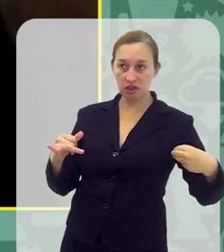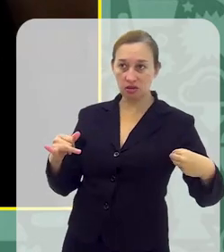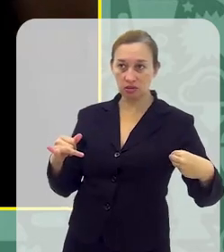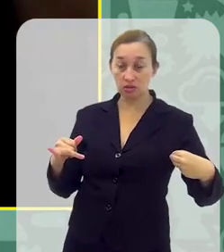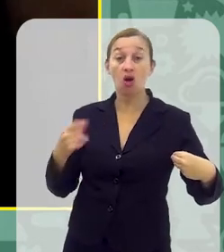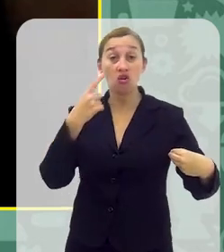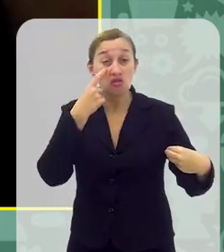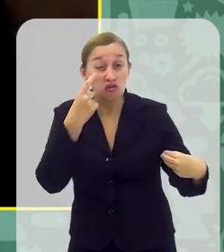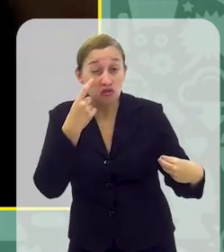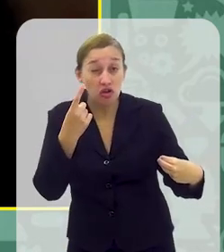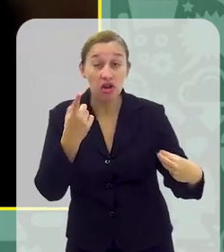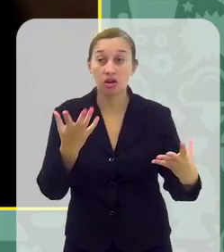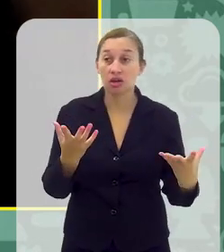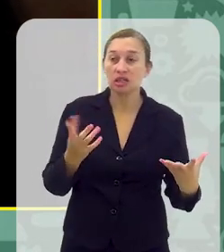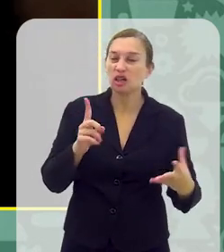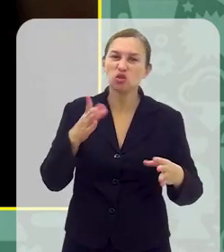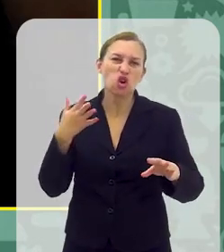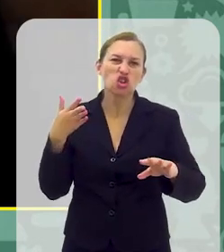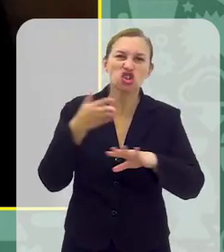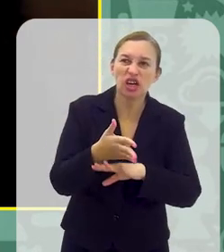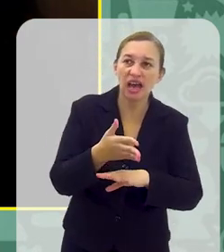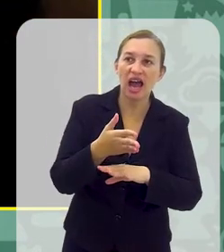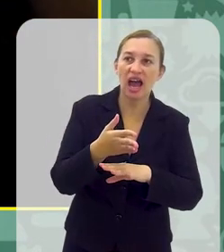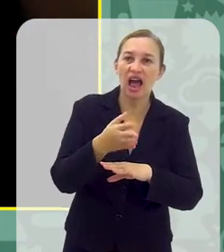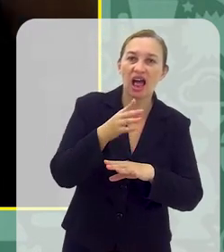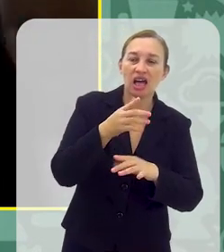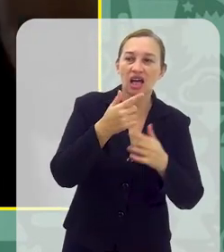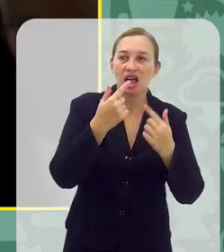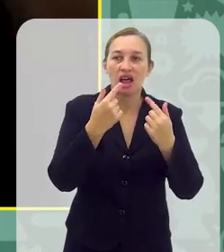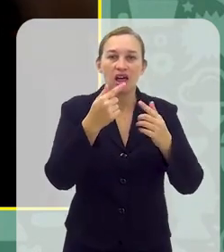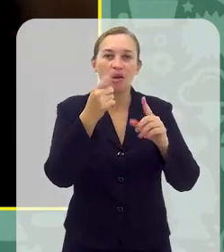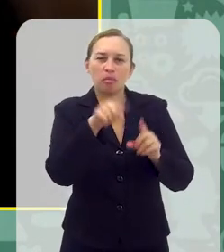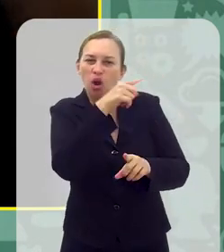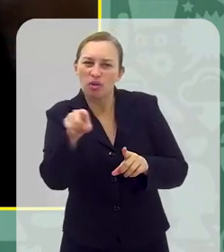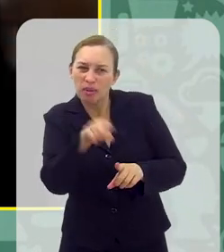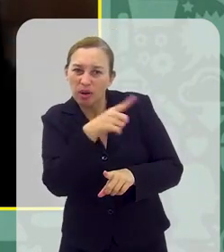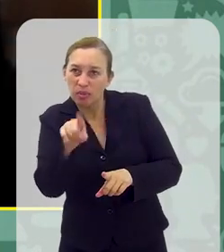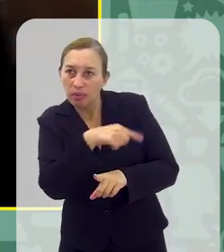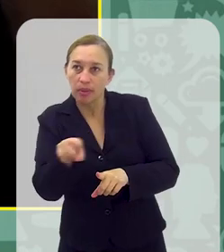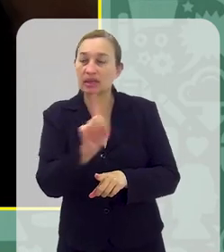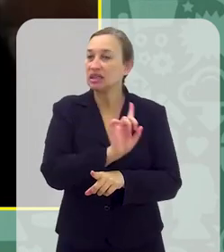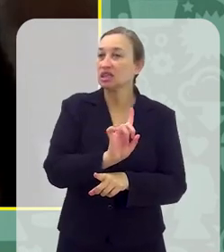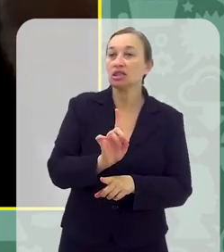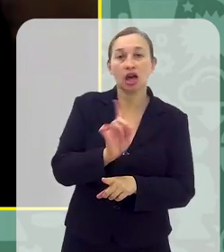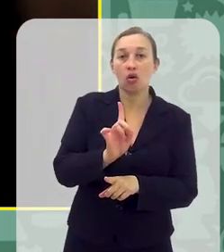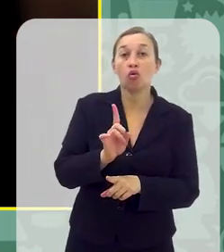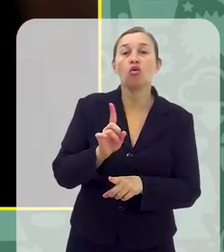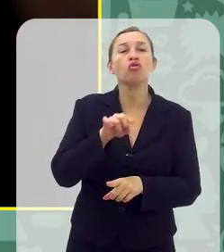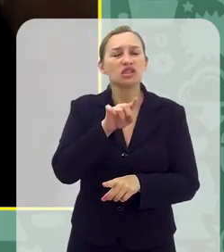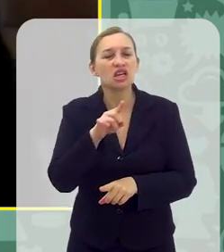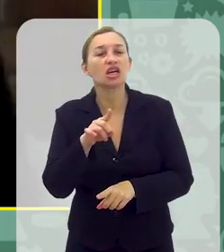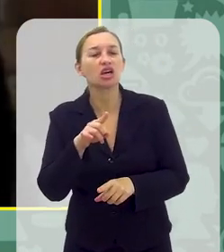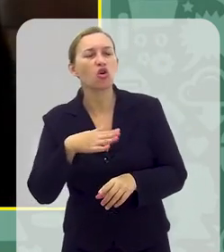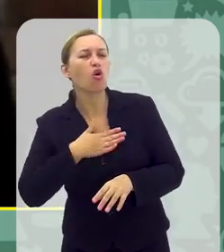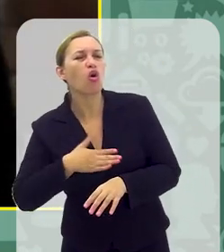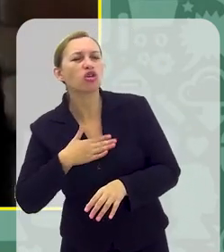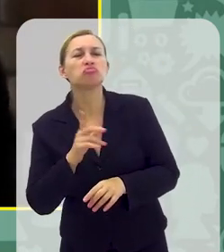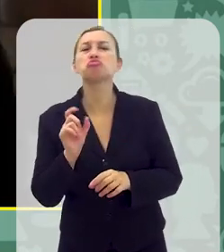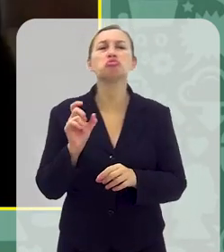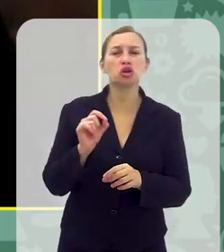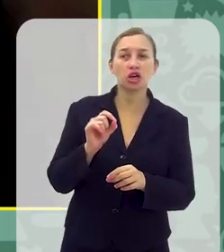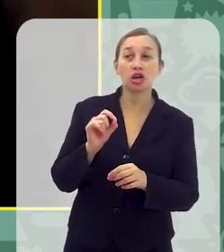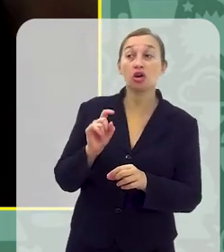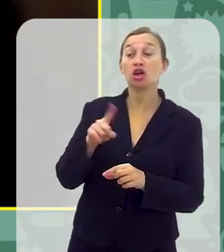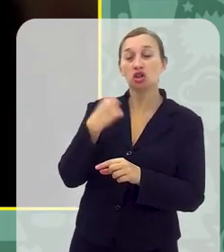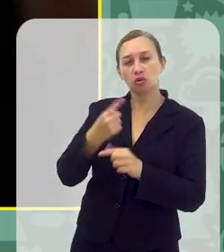importância de ouvir o que que os filhos estão trazendo E não só chegar despejando uma lista de proibições Tá, do que que você gosta Do que que a gente